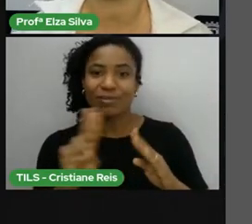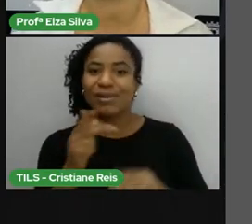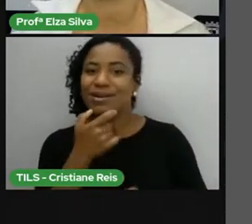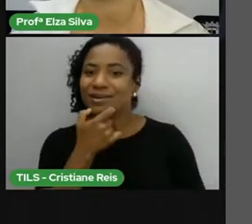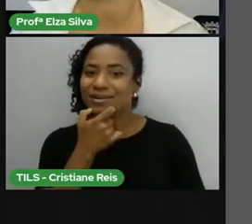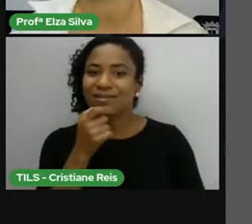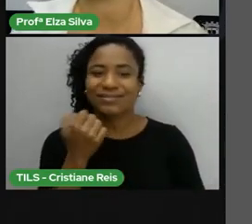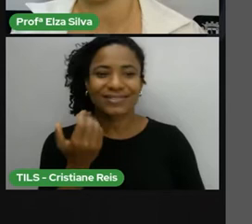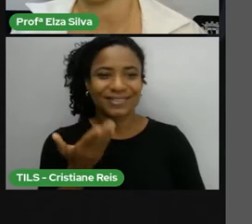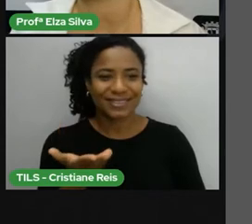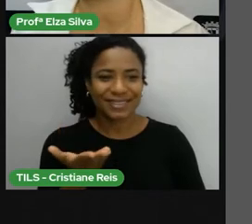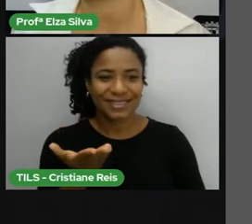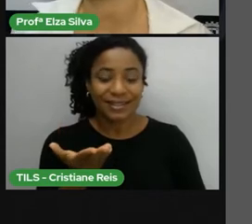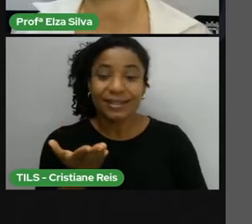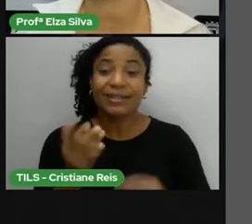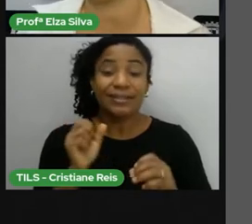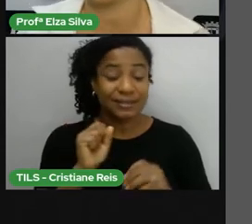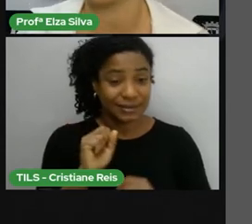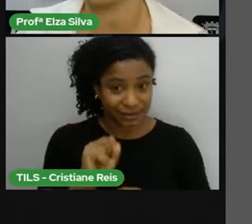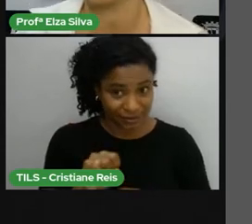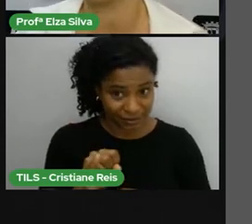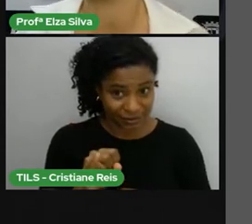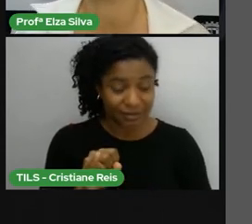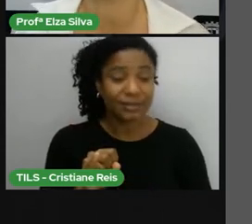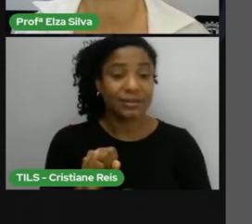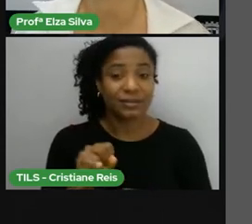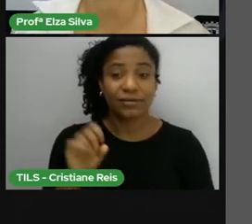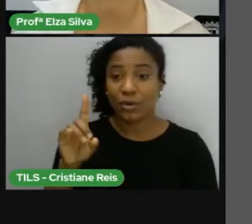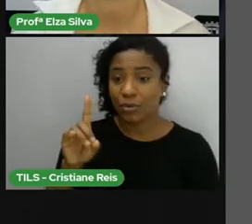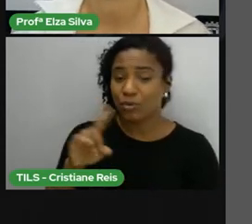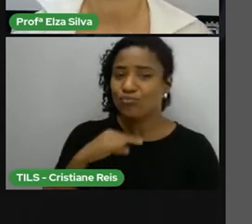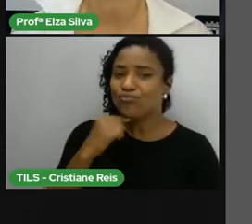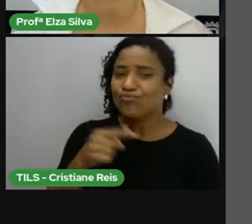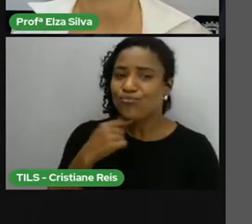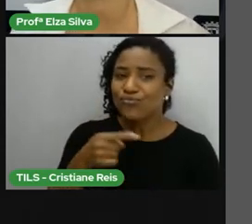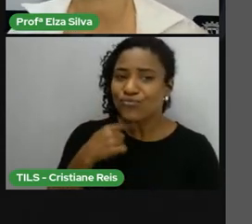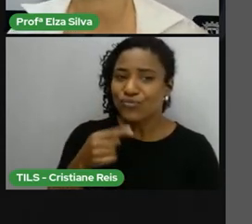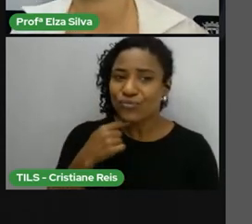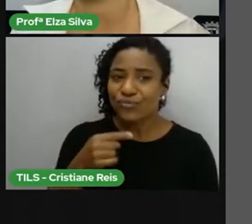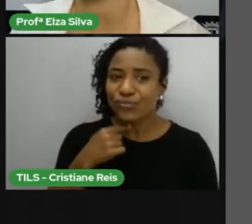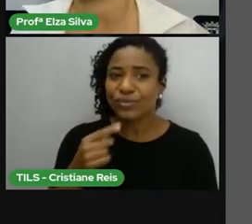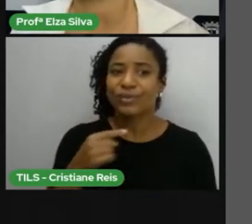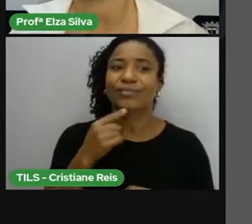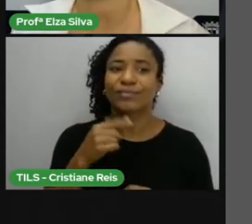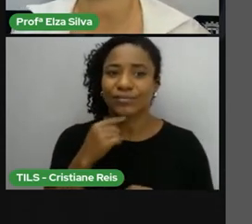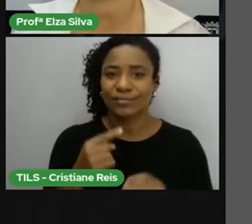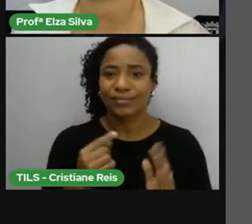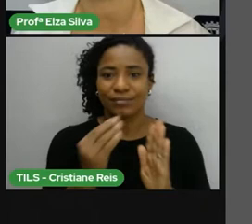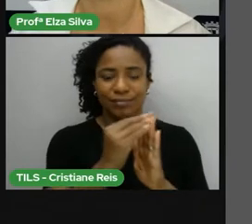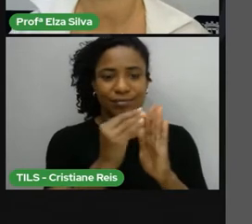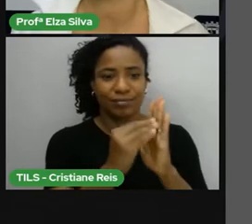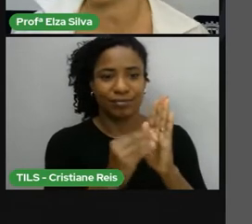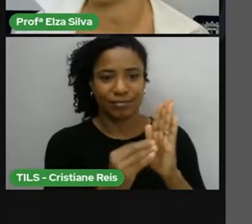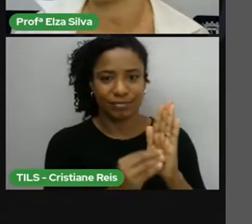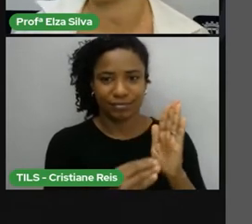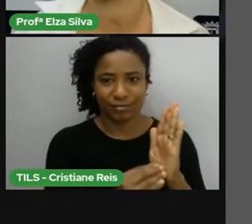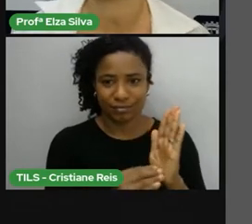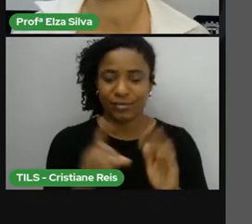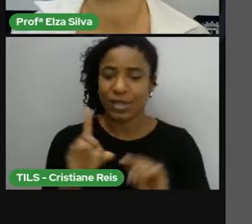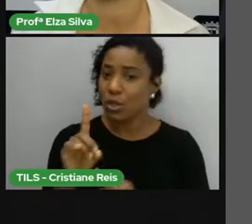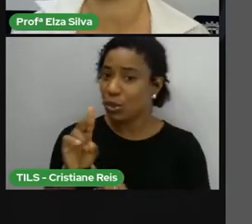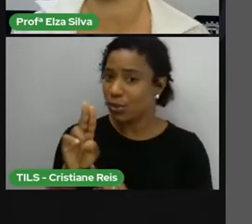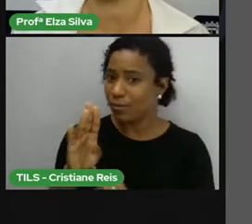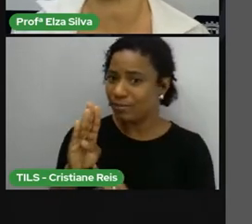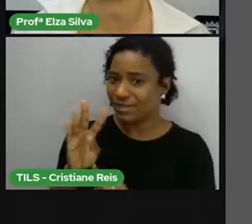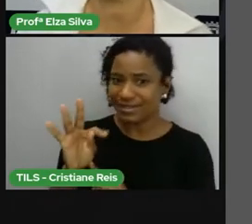se você quiser registrar as suas doubts, dúvidas, você pode utilizar esta palavrinha. Doubts.